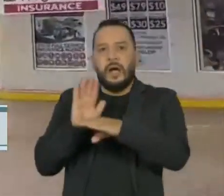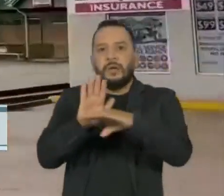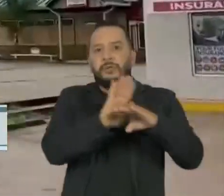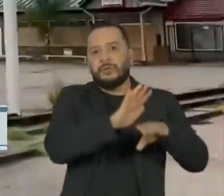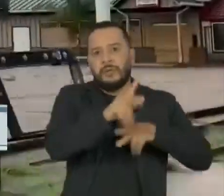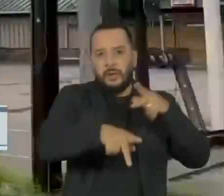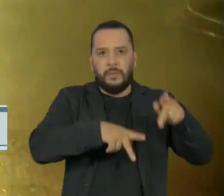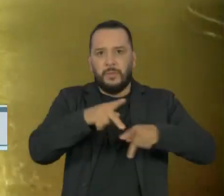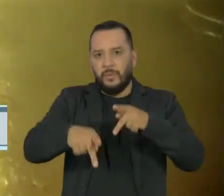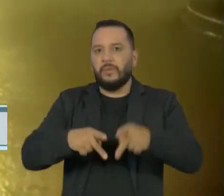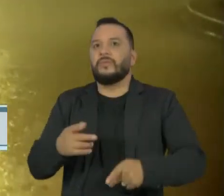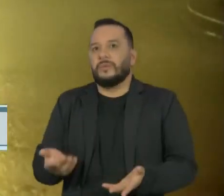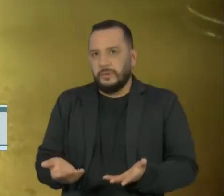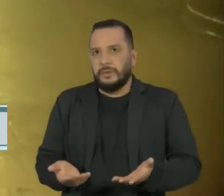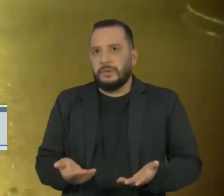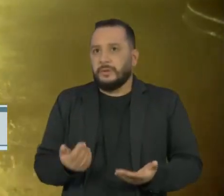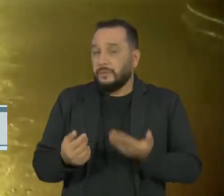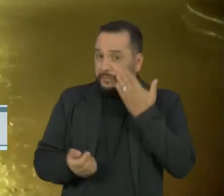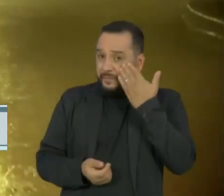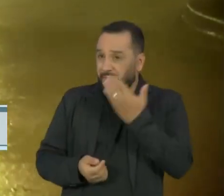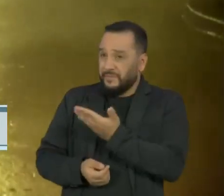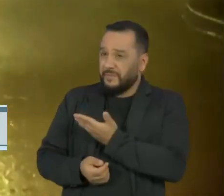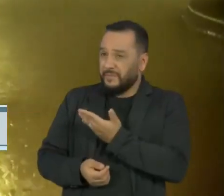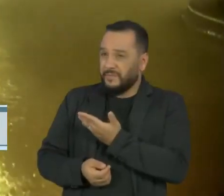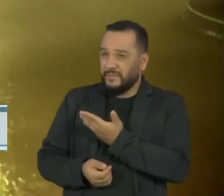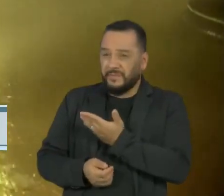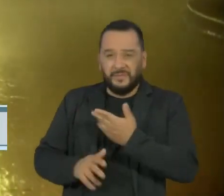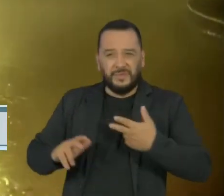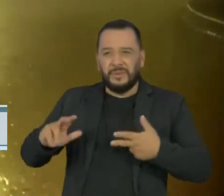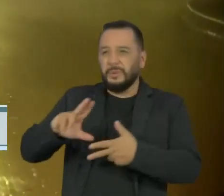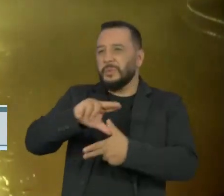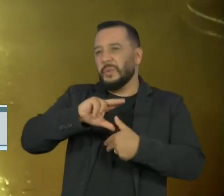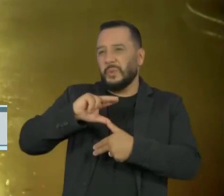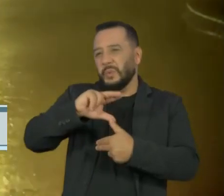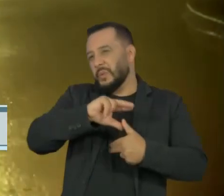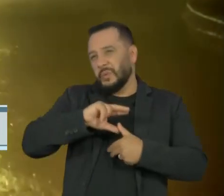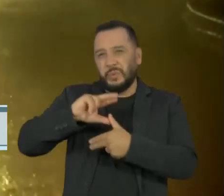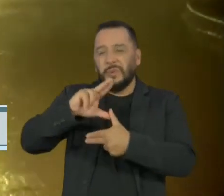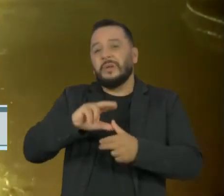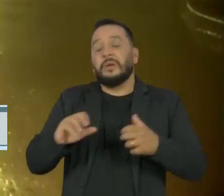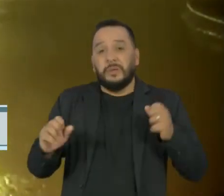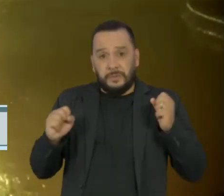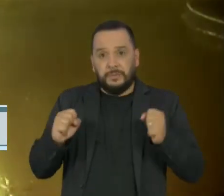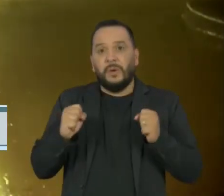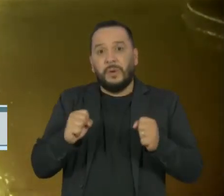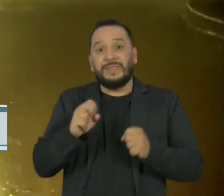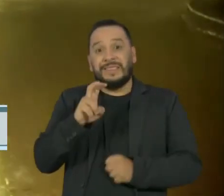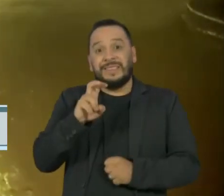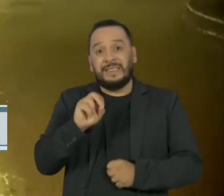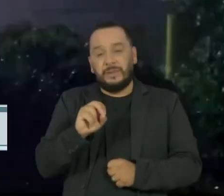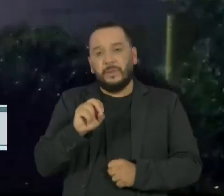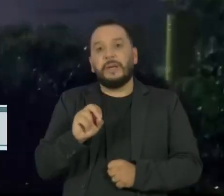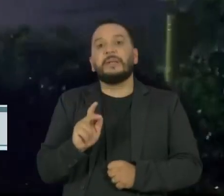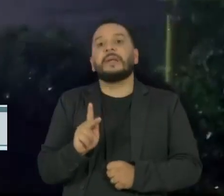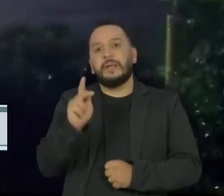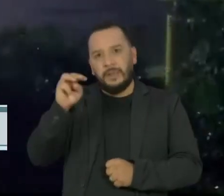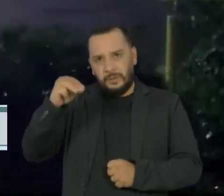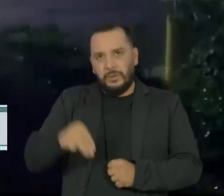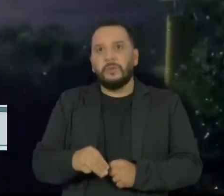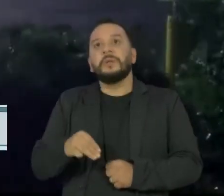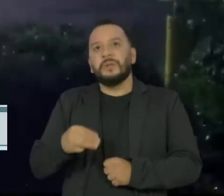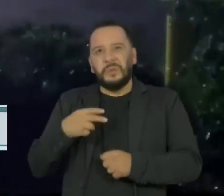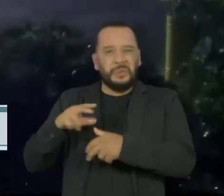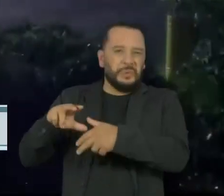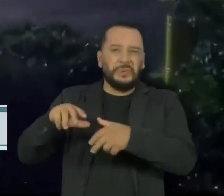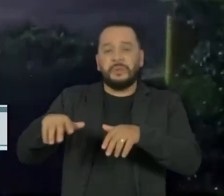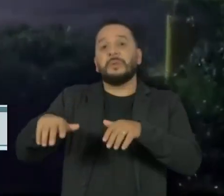busca e resgate. A tempestade catastrófica pode penetrar quase 50 quilômetros para o interior a partir